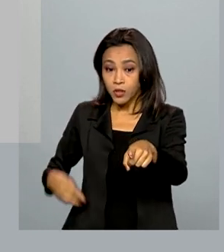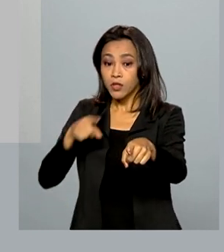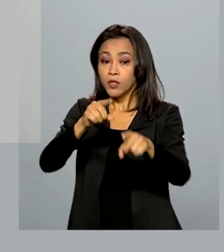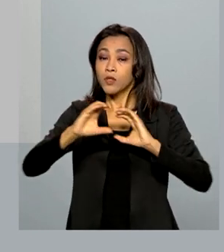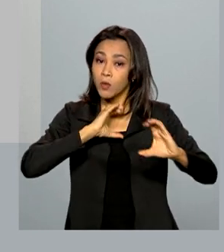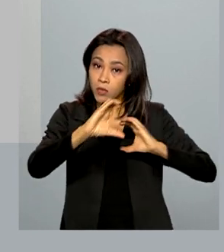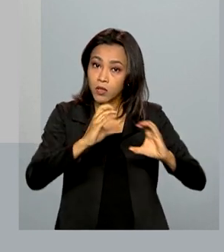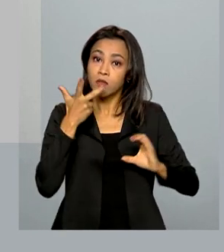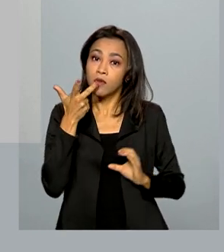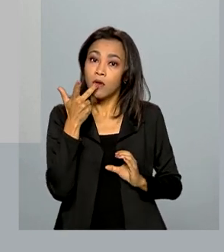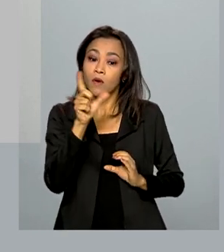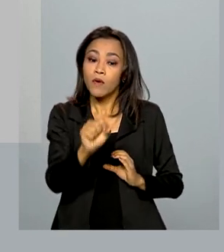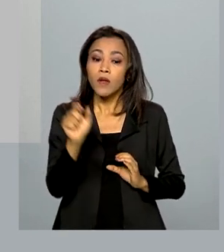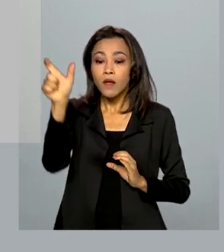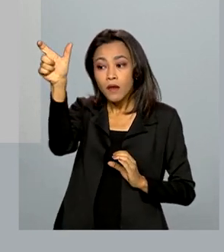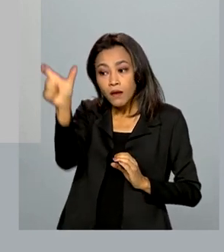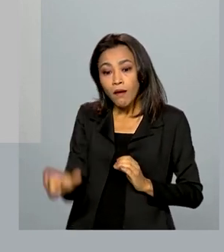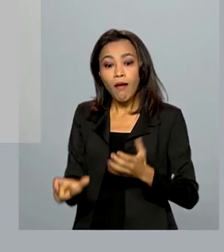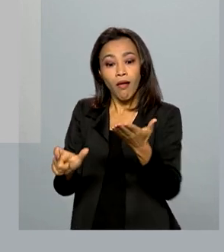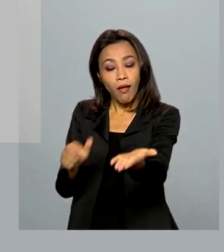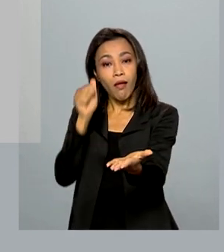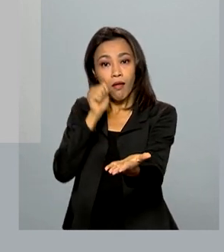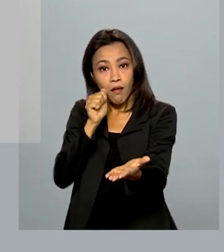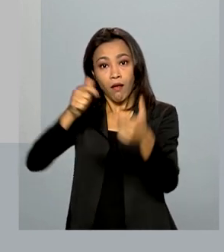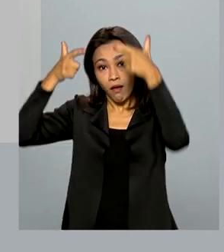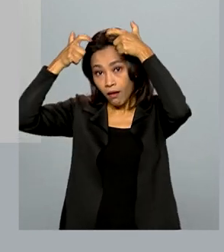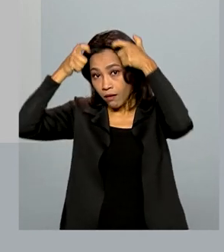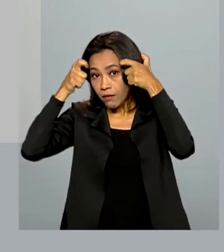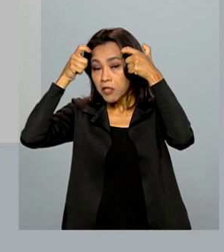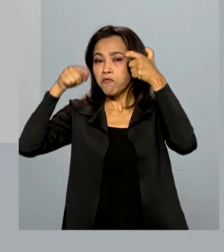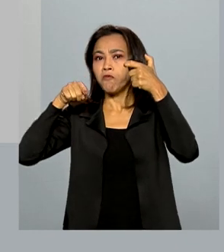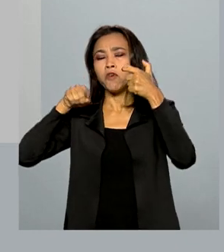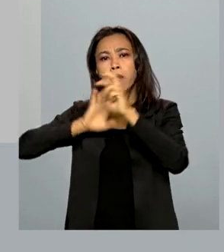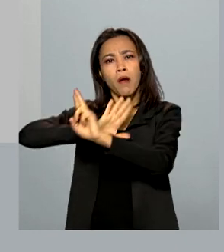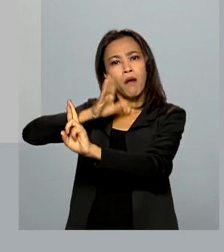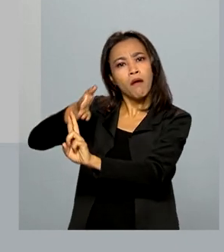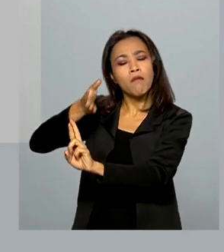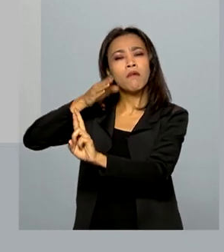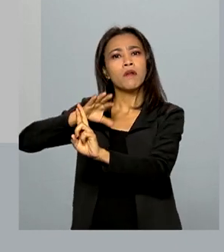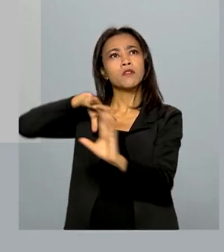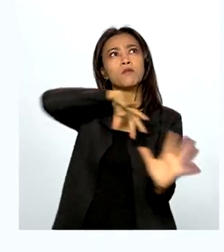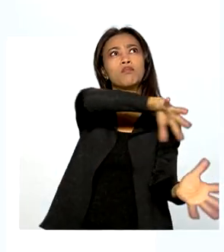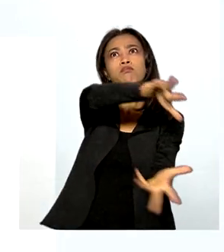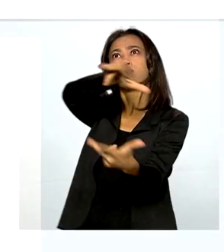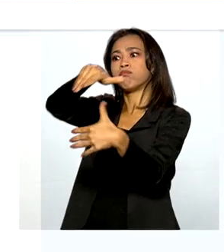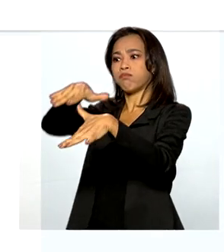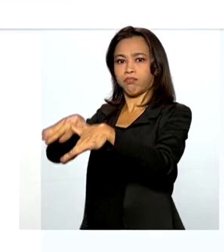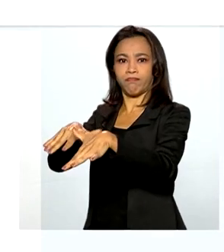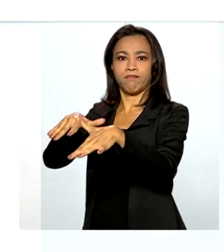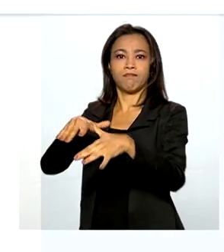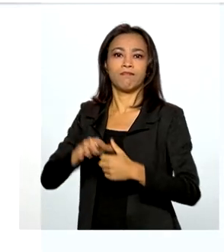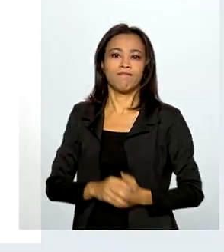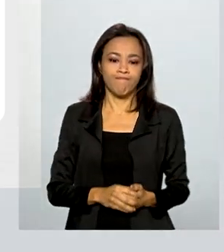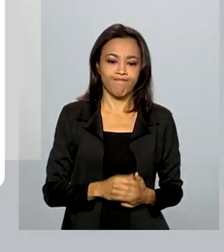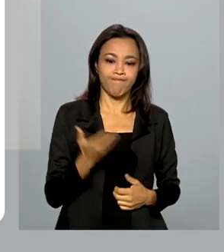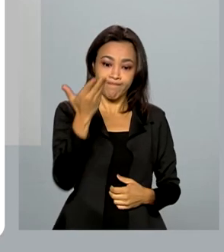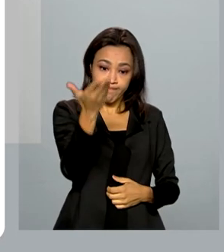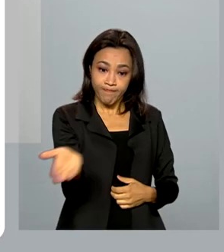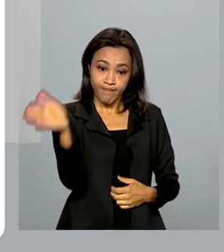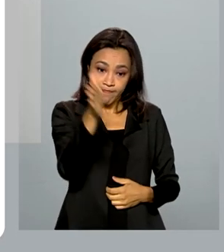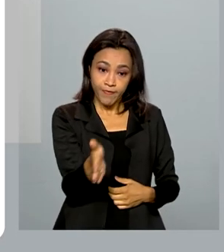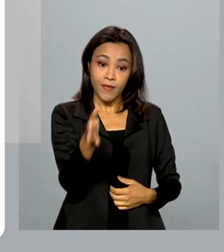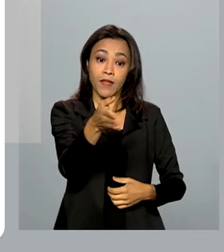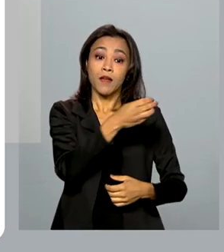e disse que a monarca foi uma líder que serviu de exemplo para todo o mundo. Já o ministro de Minas e